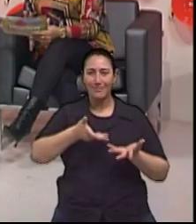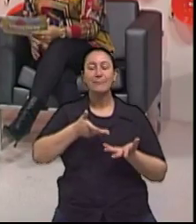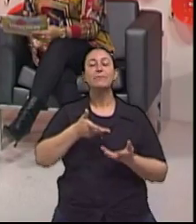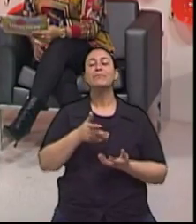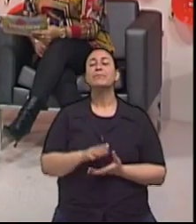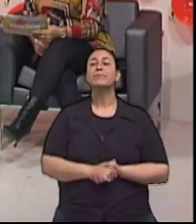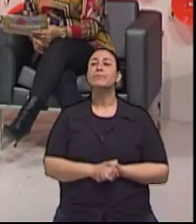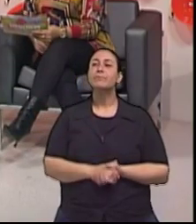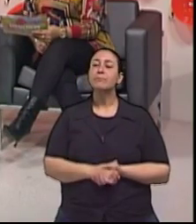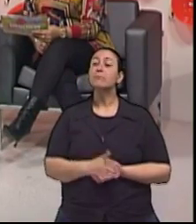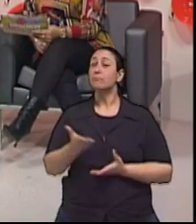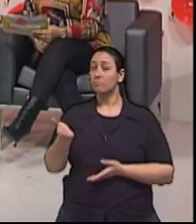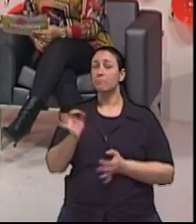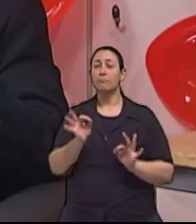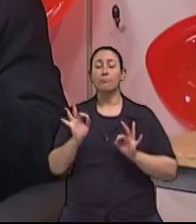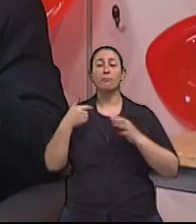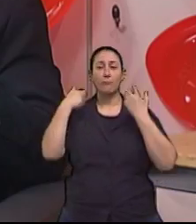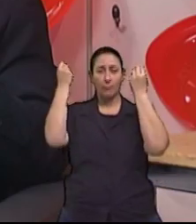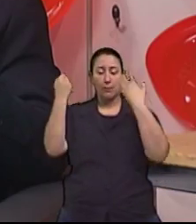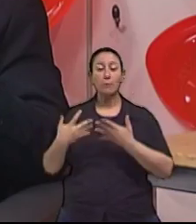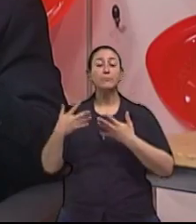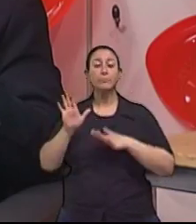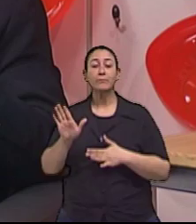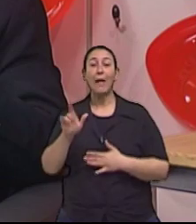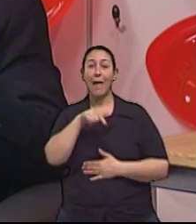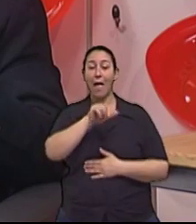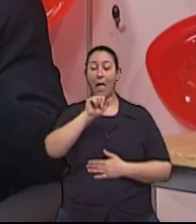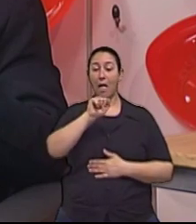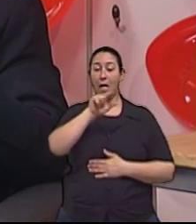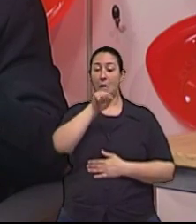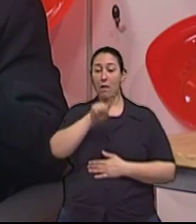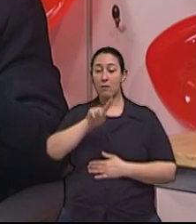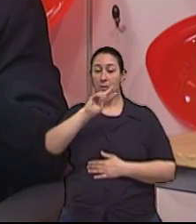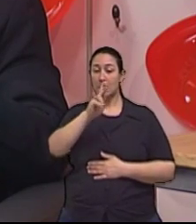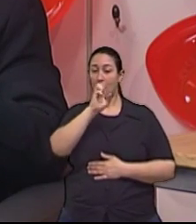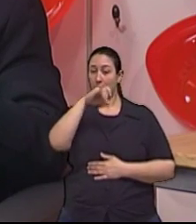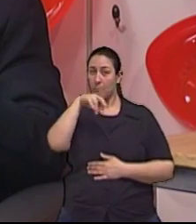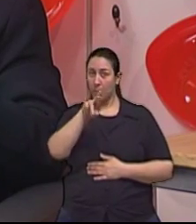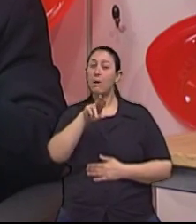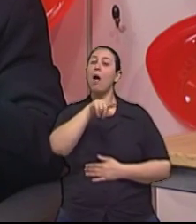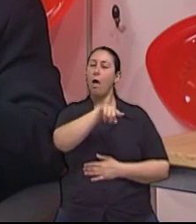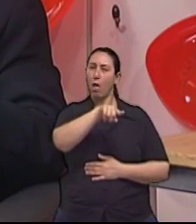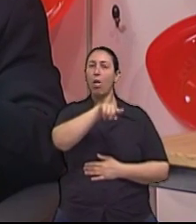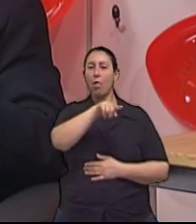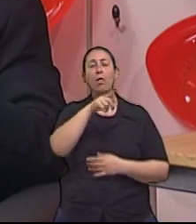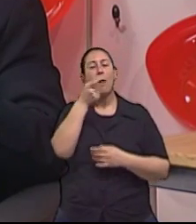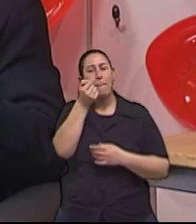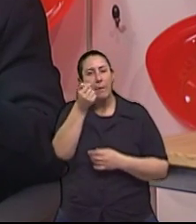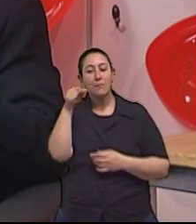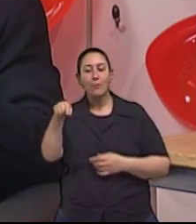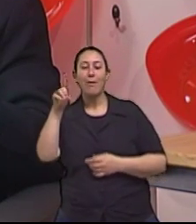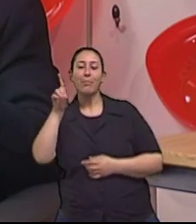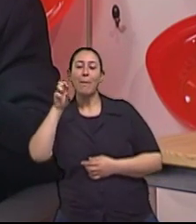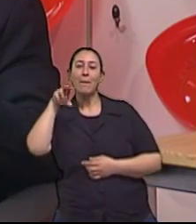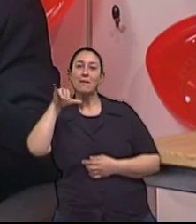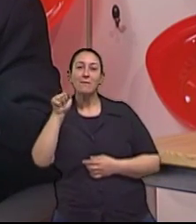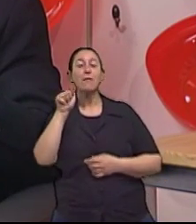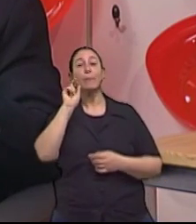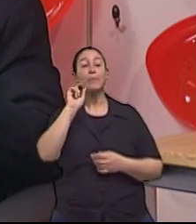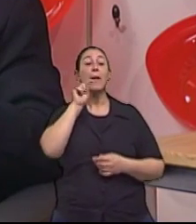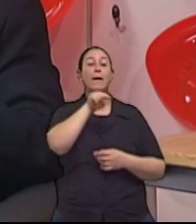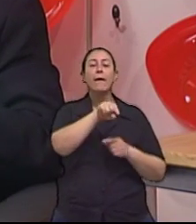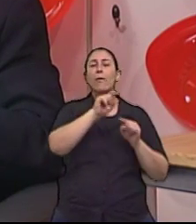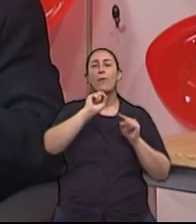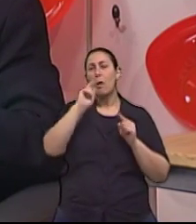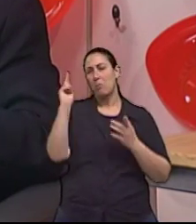Claro. Então, o Alzheimer é apenas um tipo de demência, corresponde aproximadamente, no Brasil, 40%,